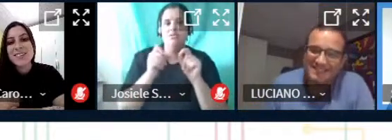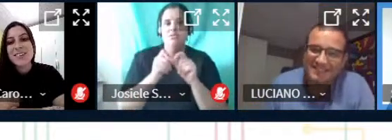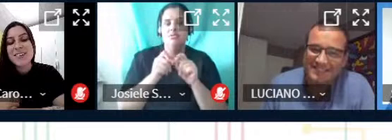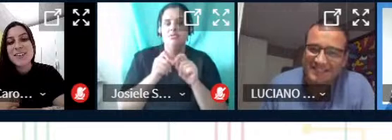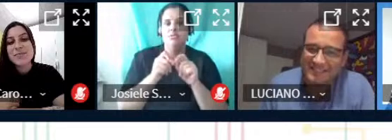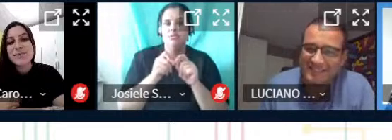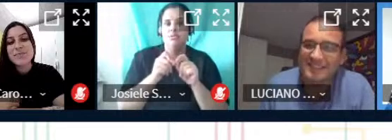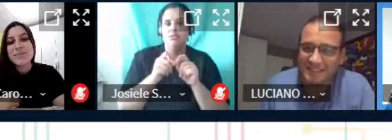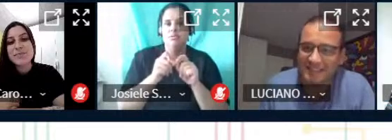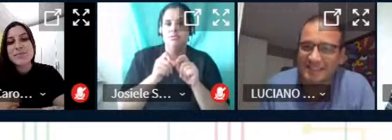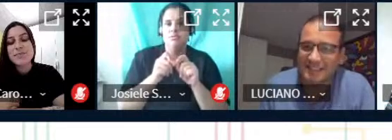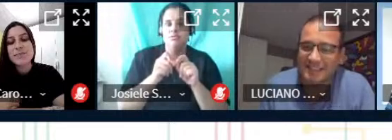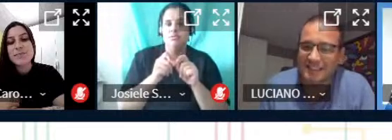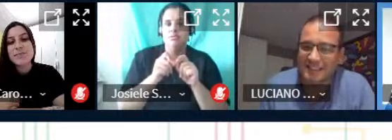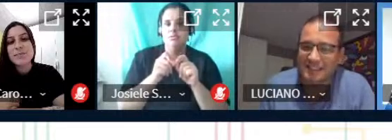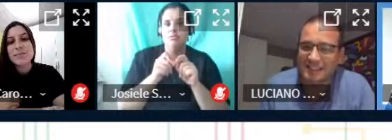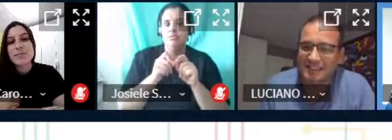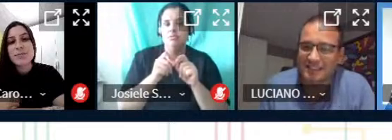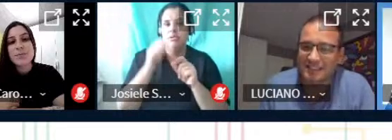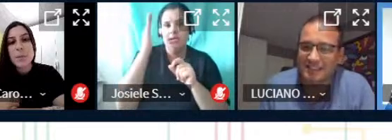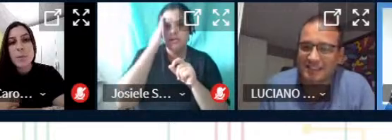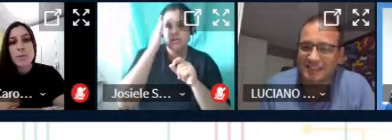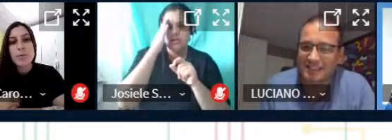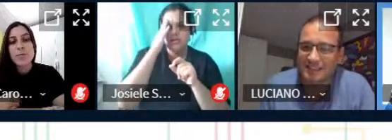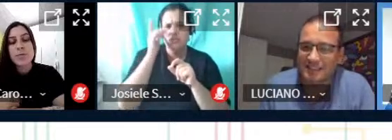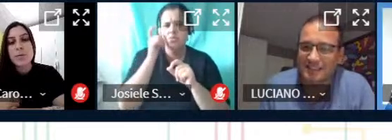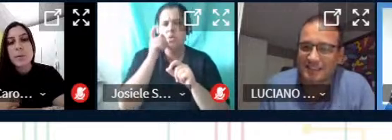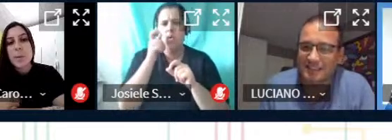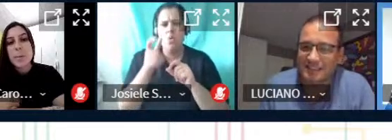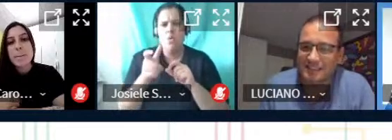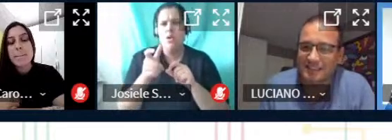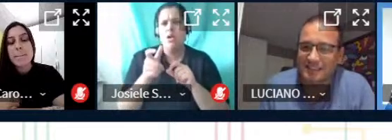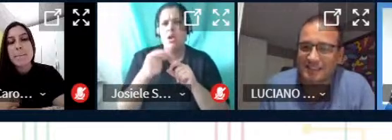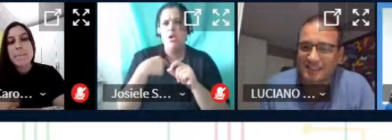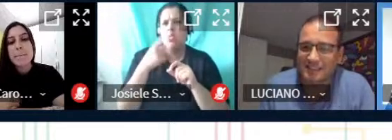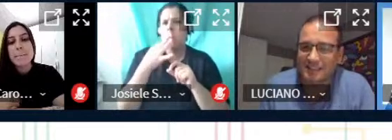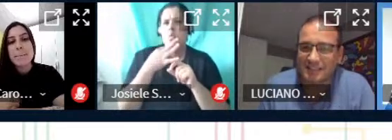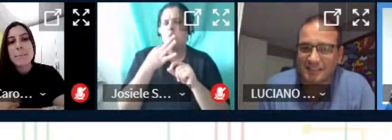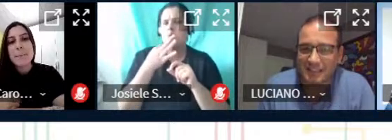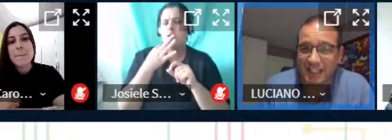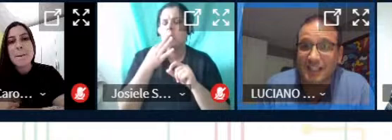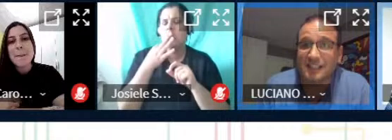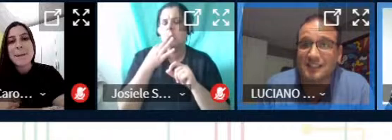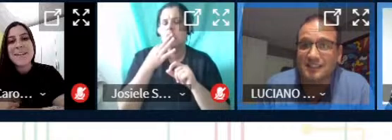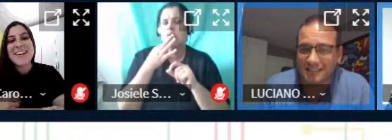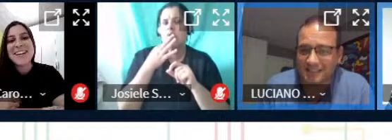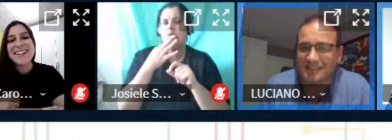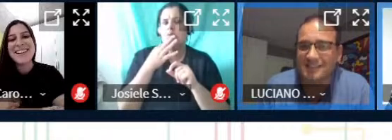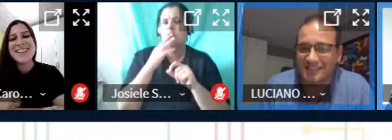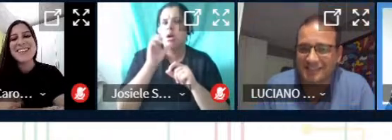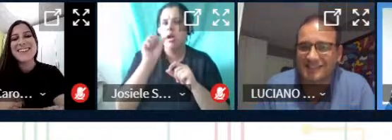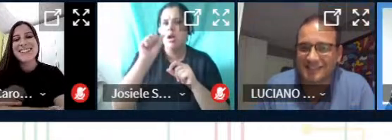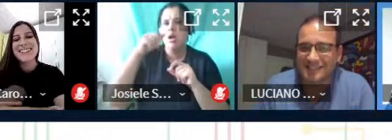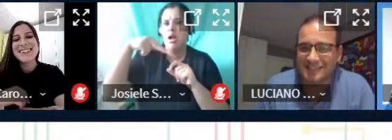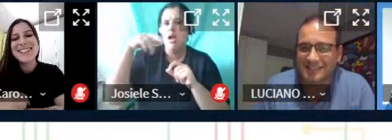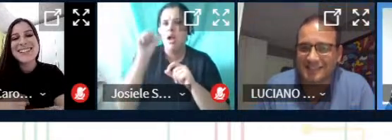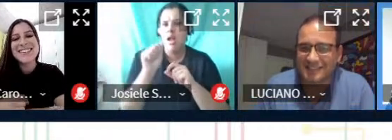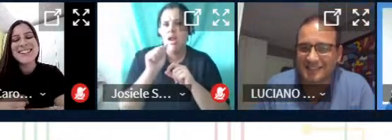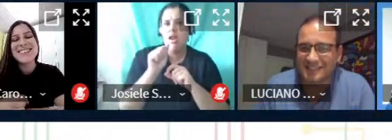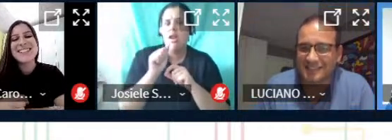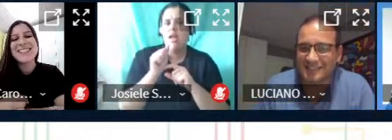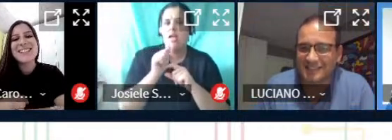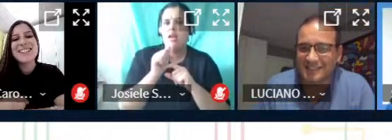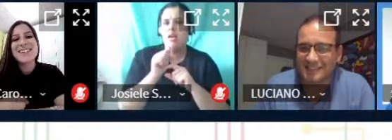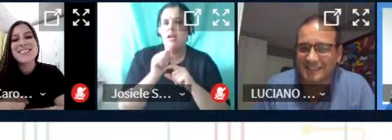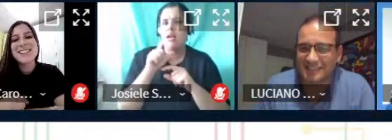Luciano sabe algumas curiosidades assim eu não conheço a Ana pessoalmente né então tem semanas